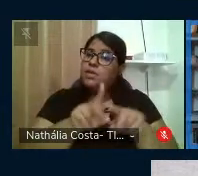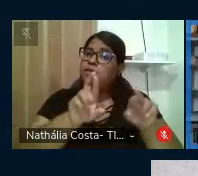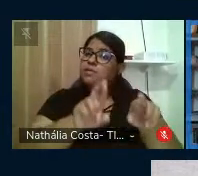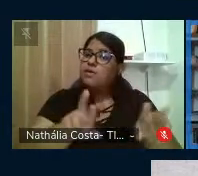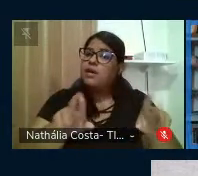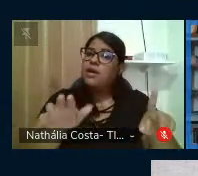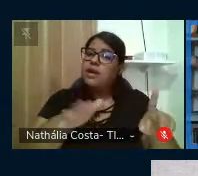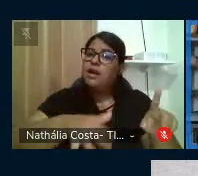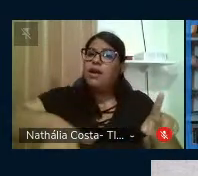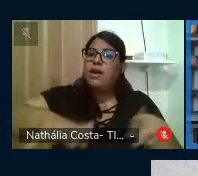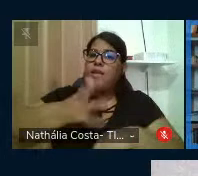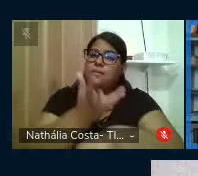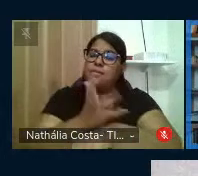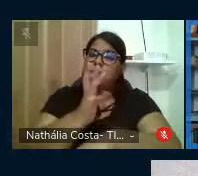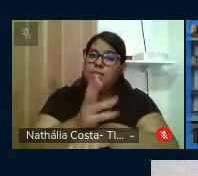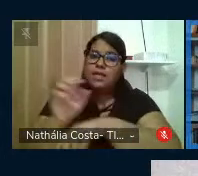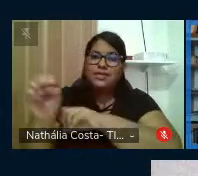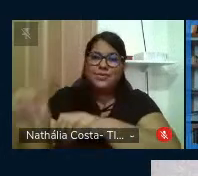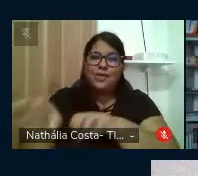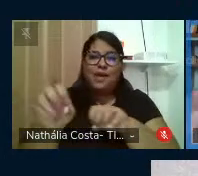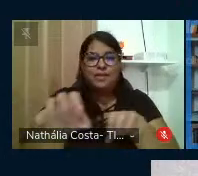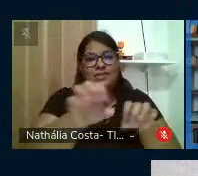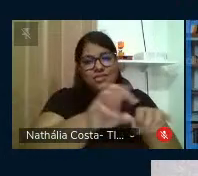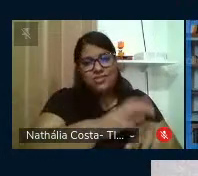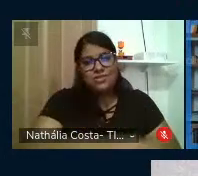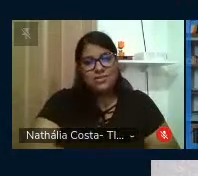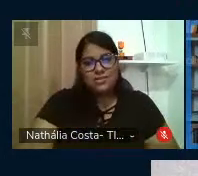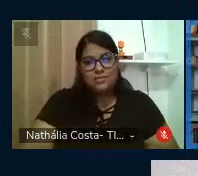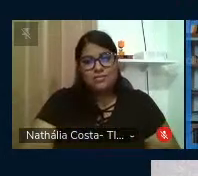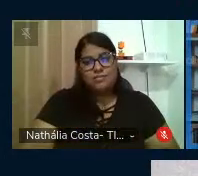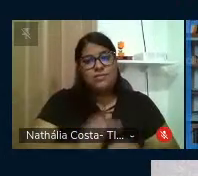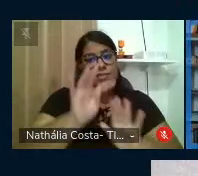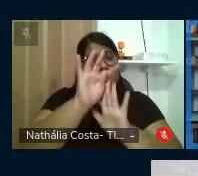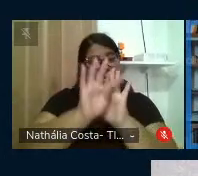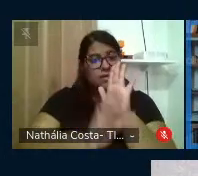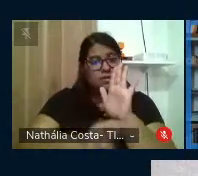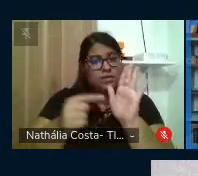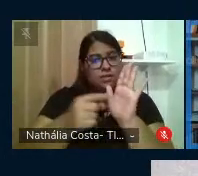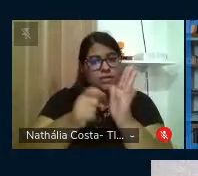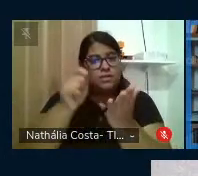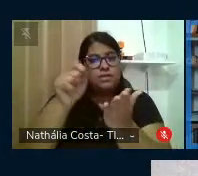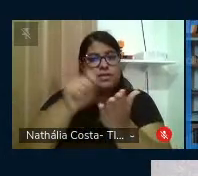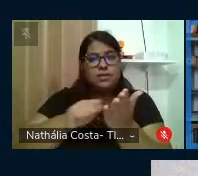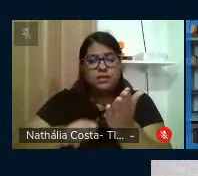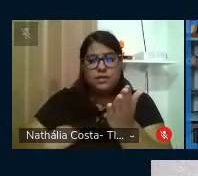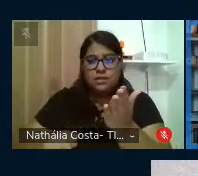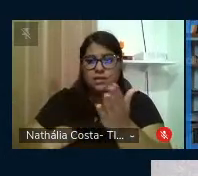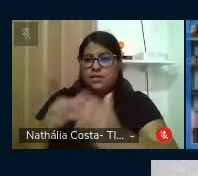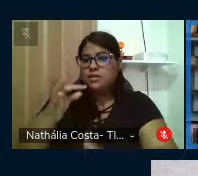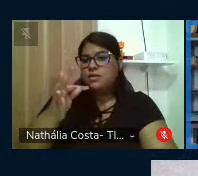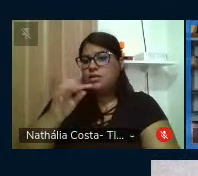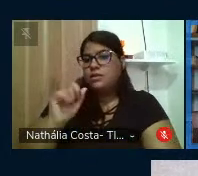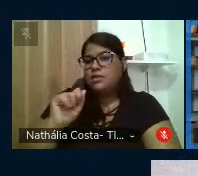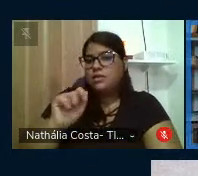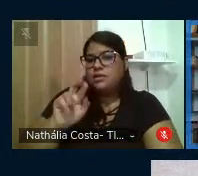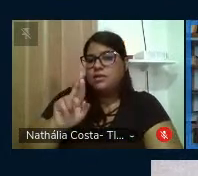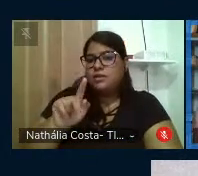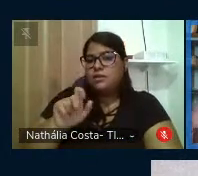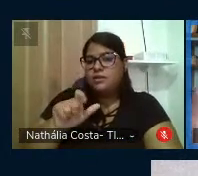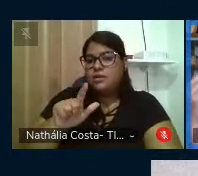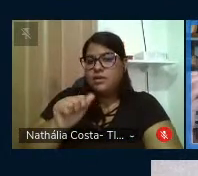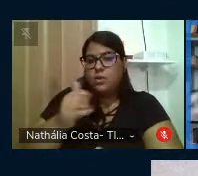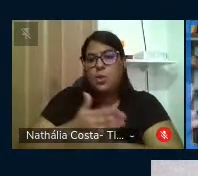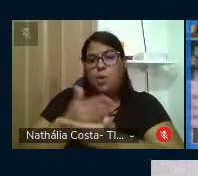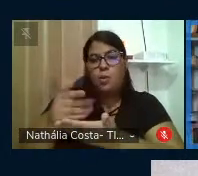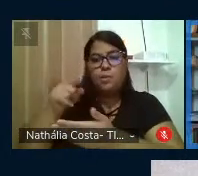dimensões da prática educativa. no texto escrito por Dargélia que inicia esse debate,